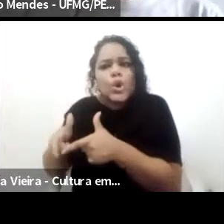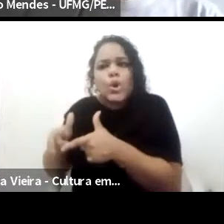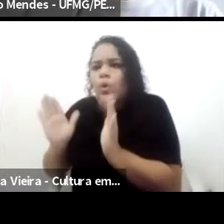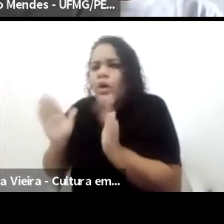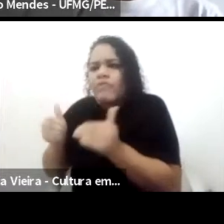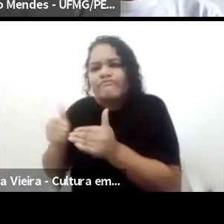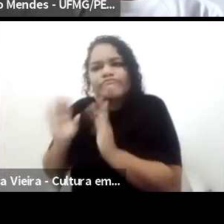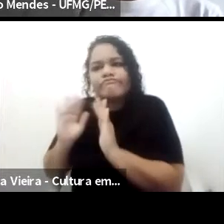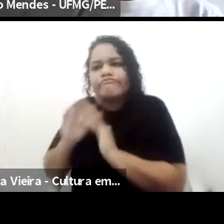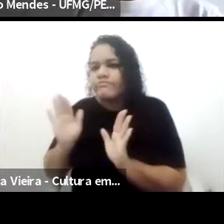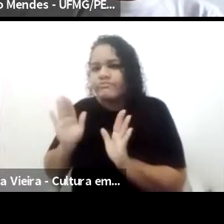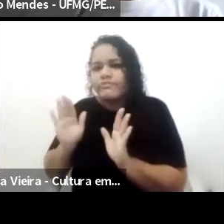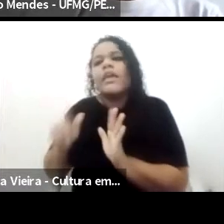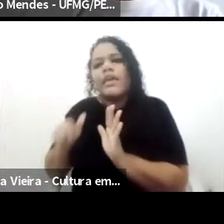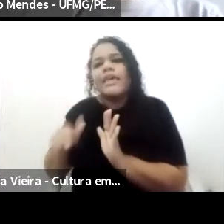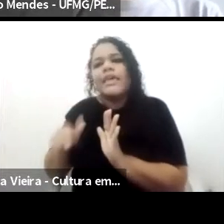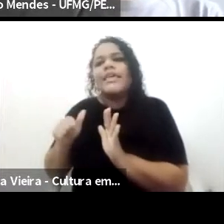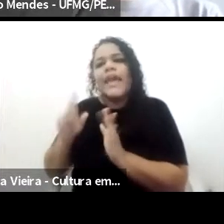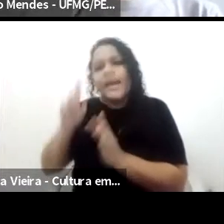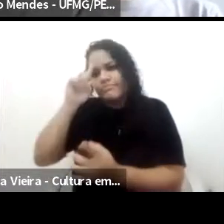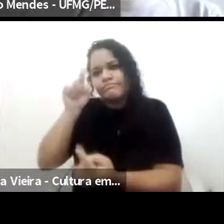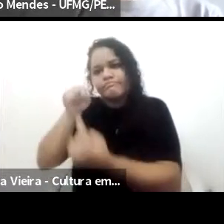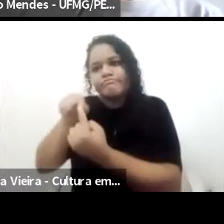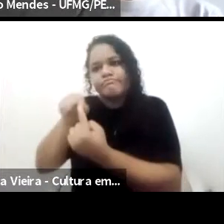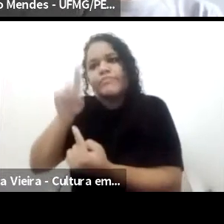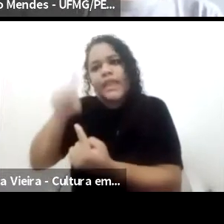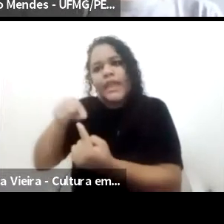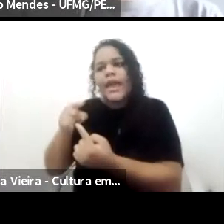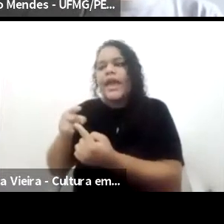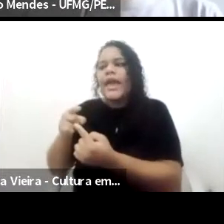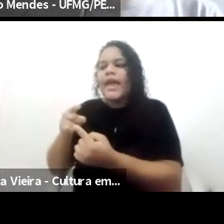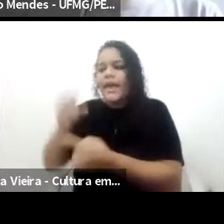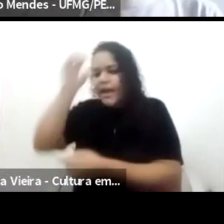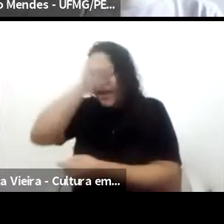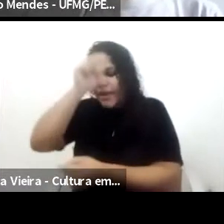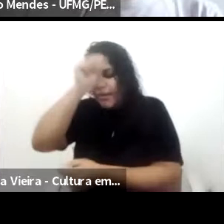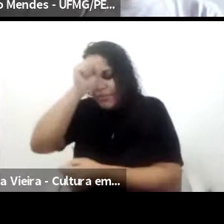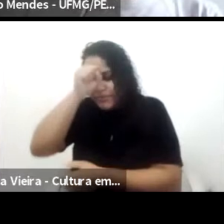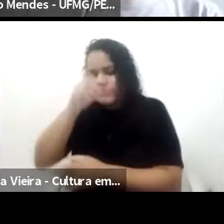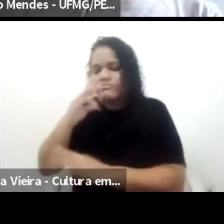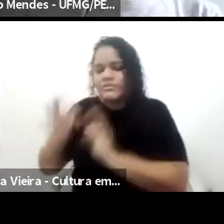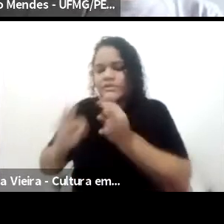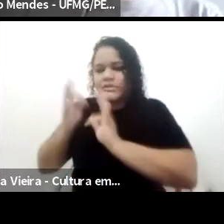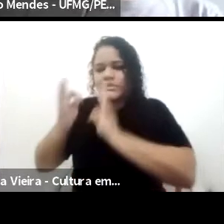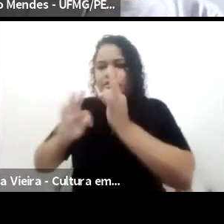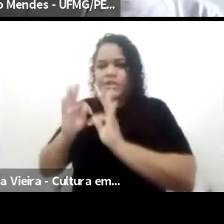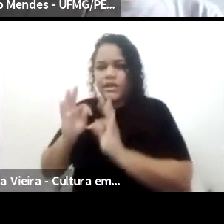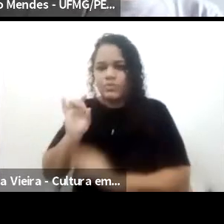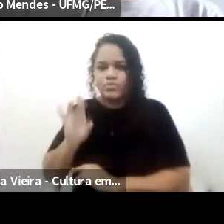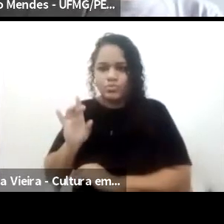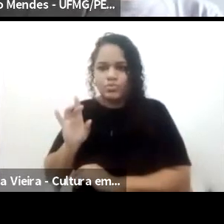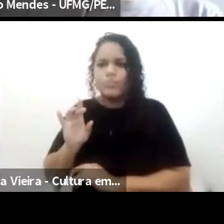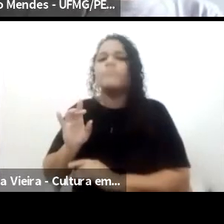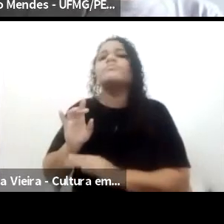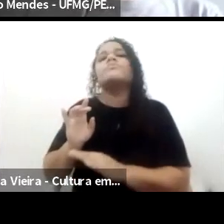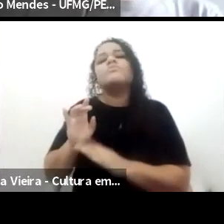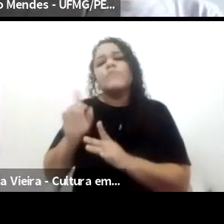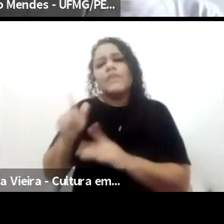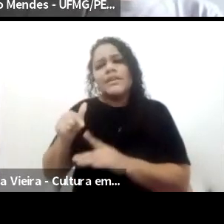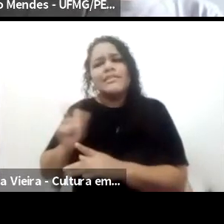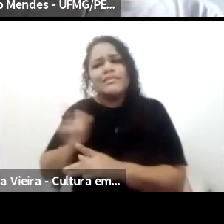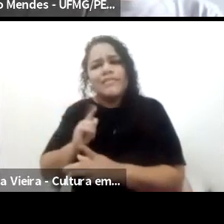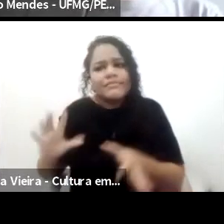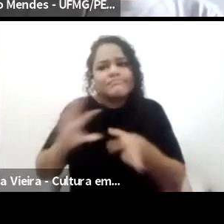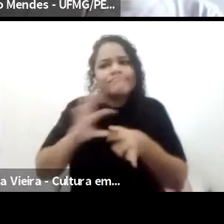muito de preparação técnica. E um vínculo também muitas vezes forte com os militares